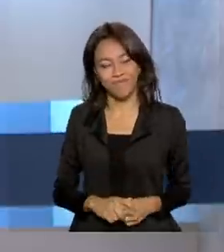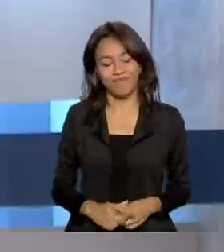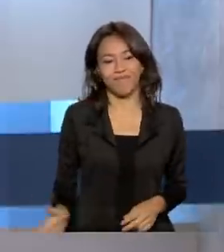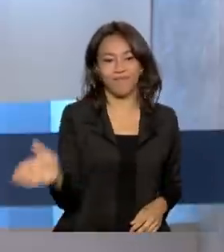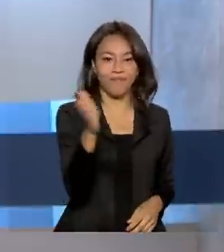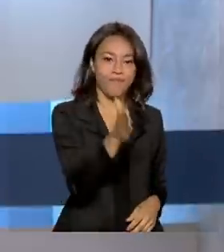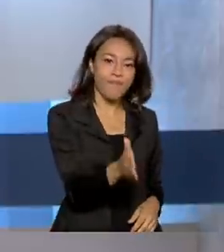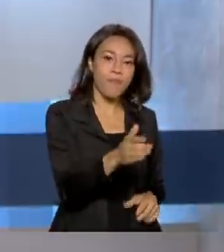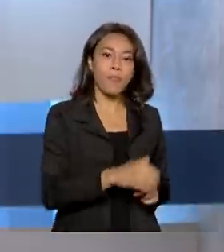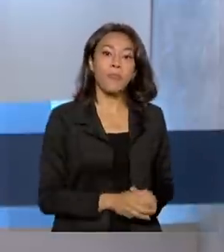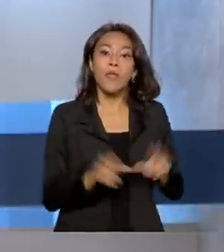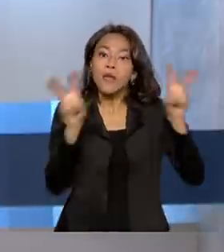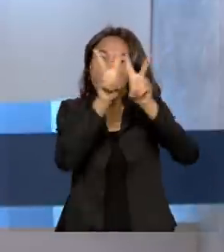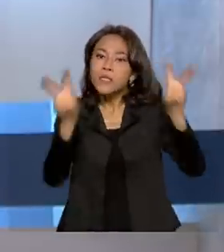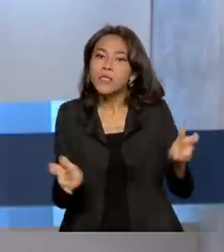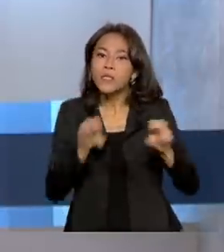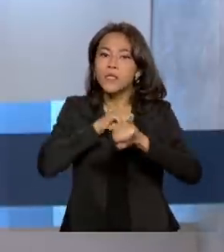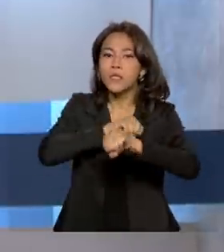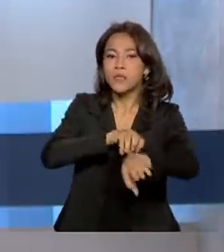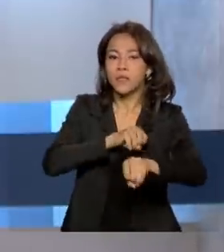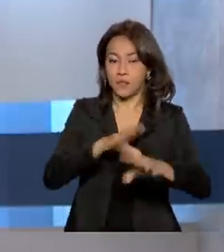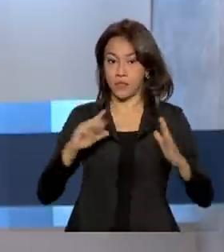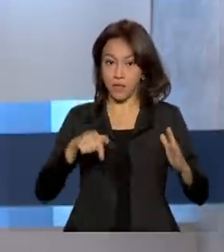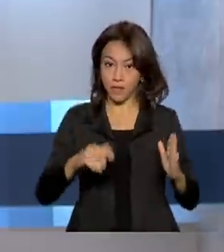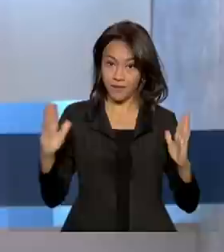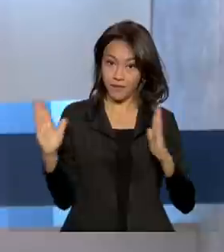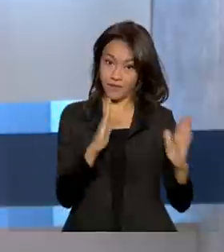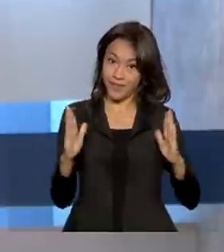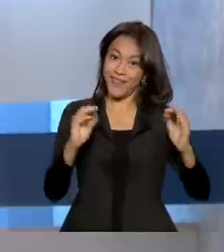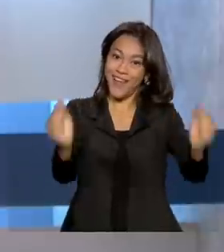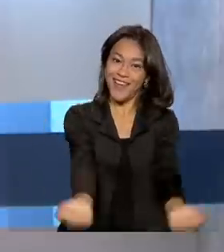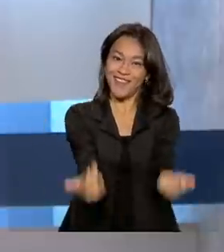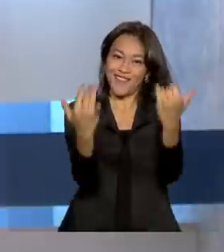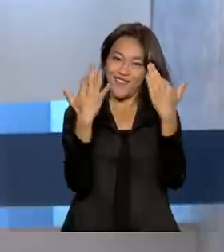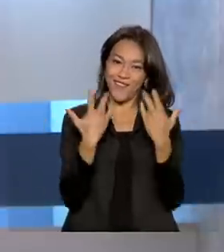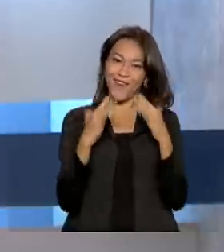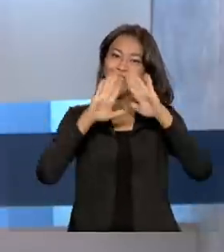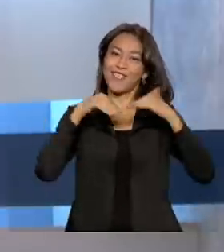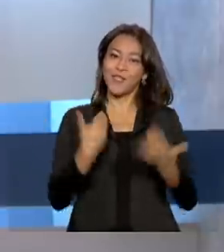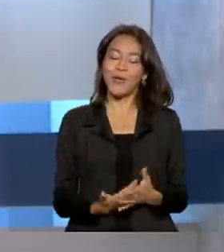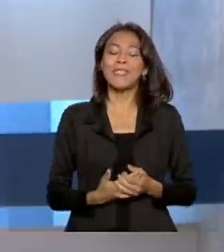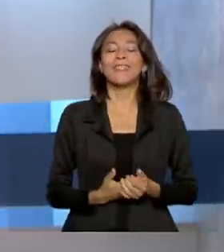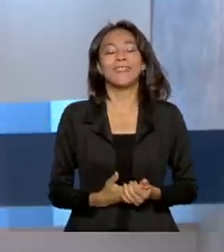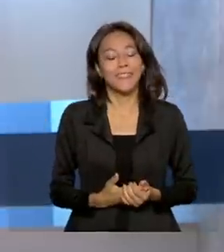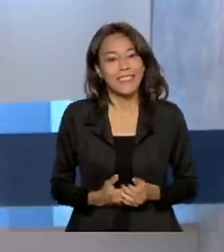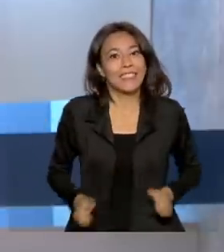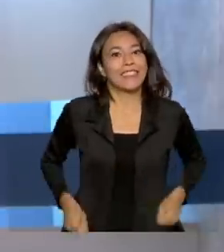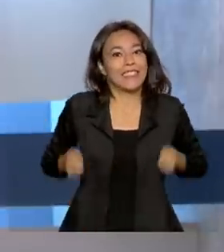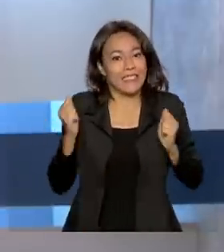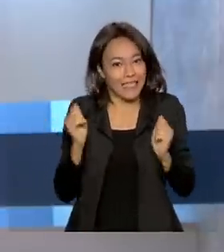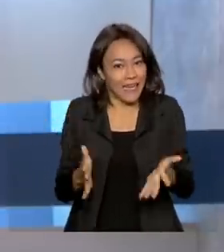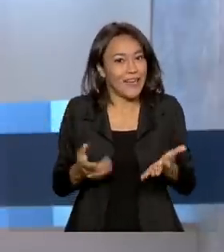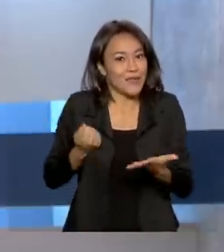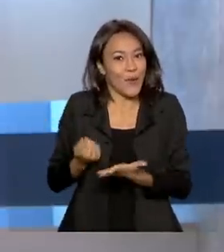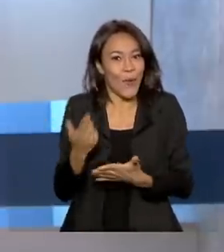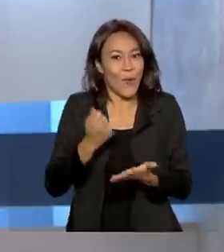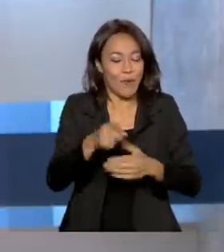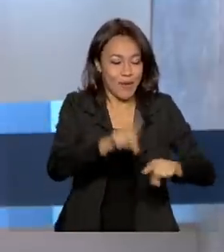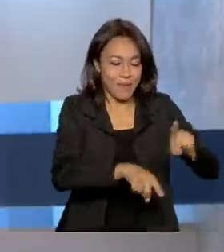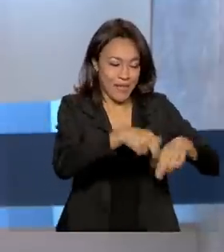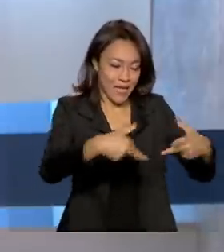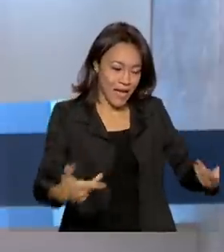estamos falando em educação, agora é época de volta às aulas e, com elas, aumentam os gastos com material escolar,